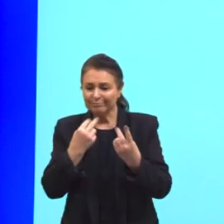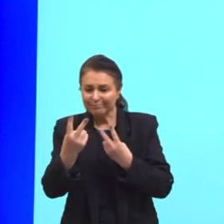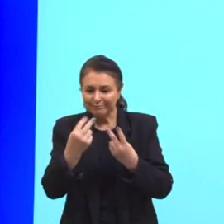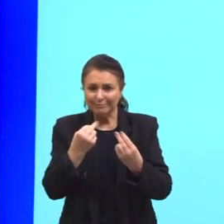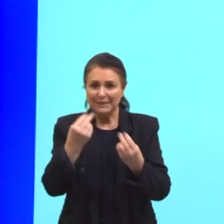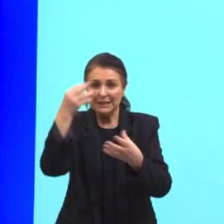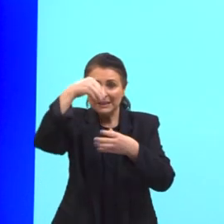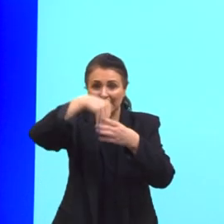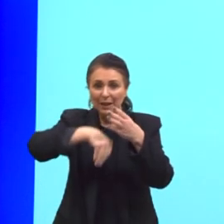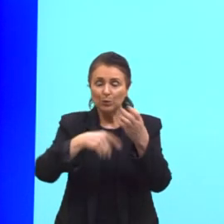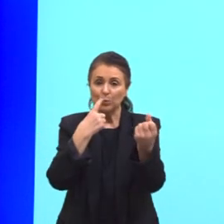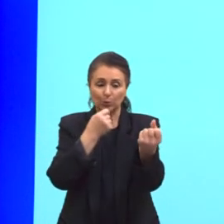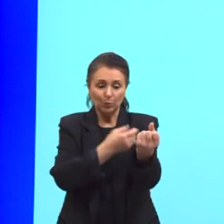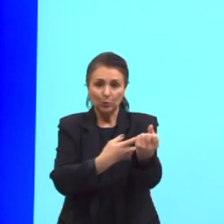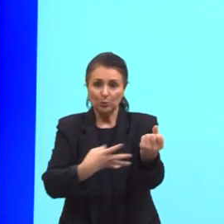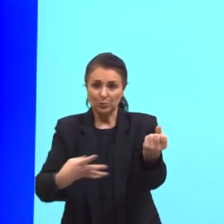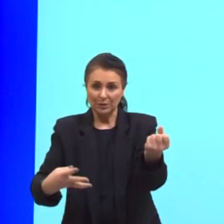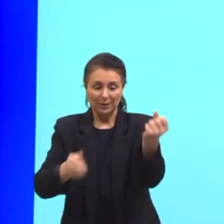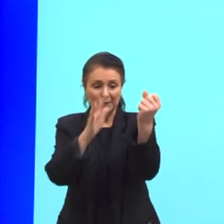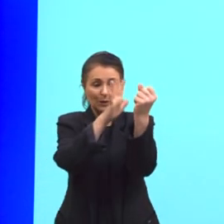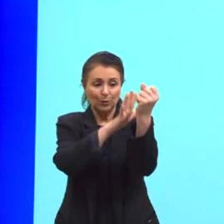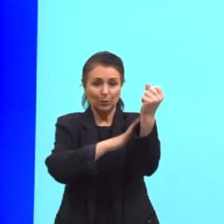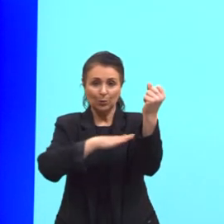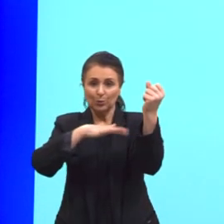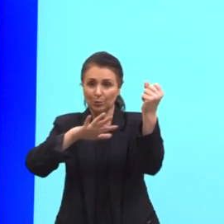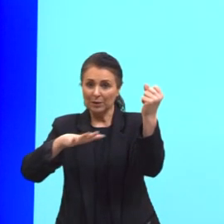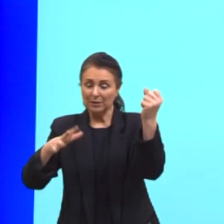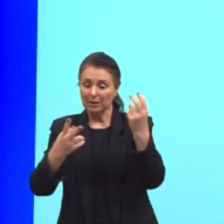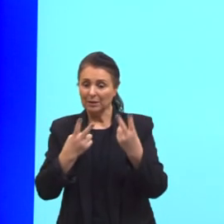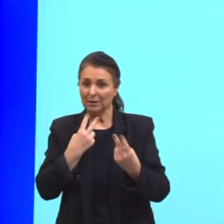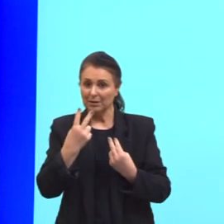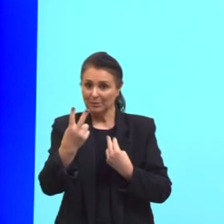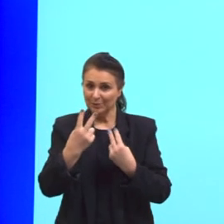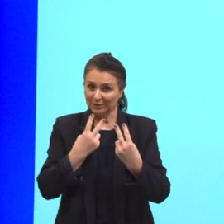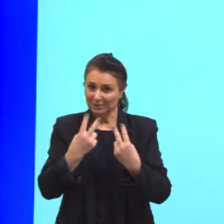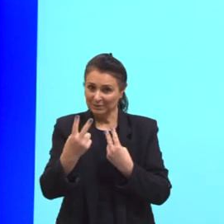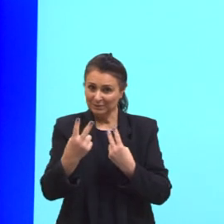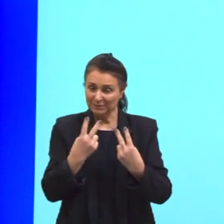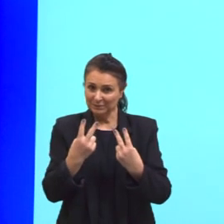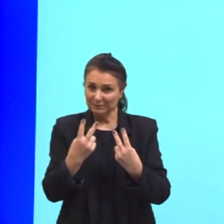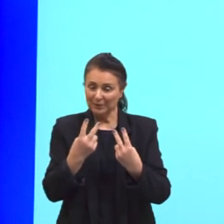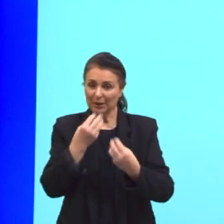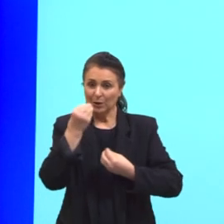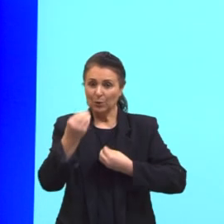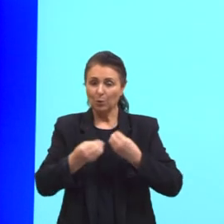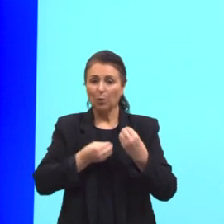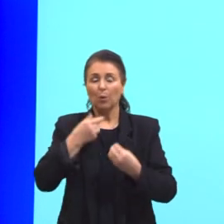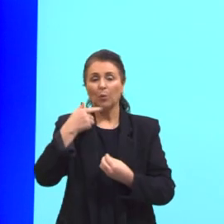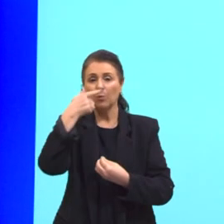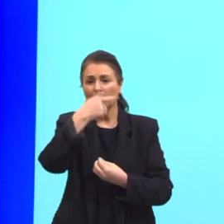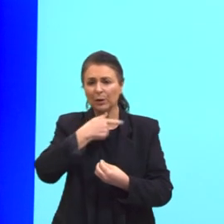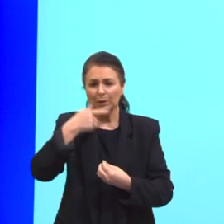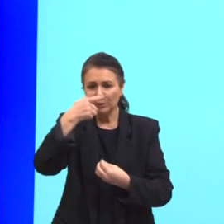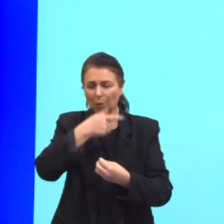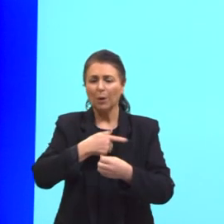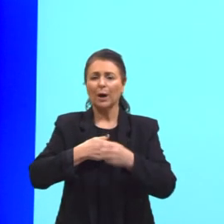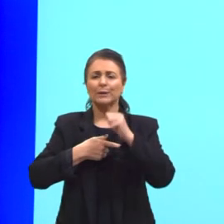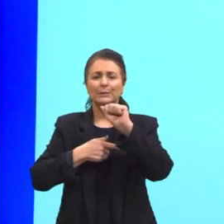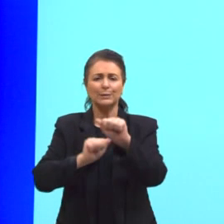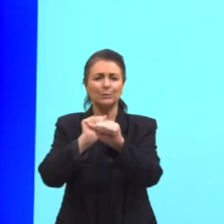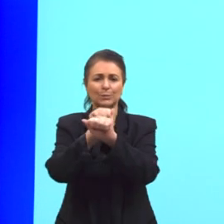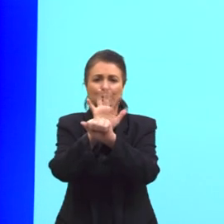transportadas, ou seja, no plasma, sanguíneo sendo transportadas, como a glicose, os aminoácidos,